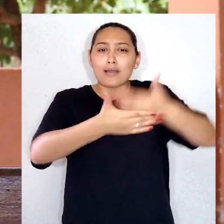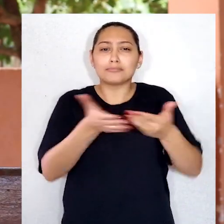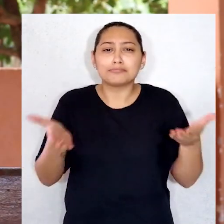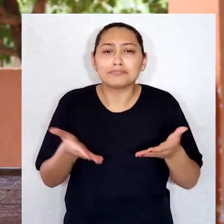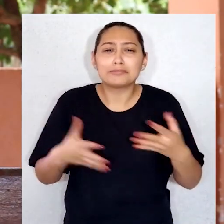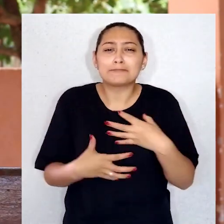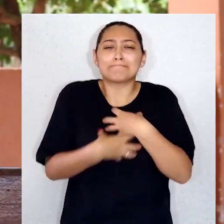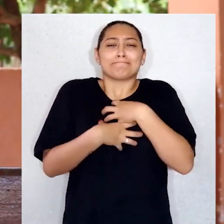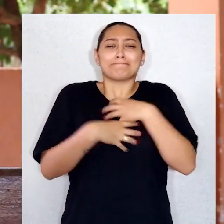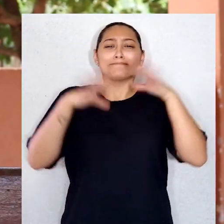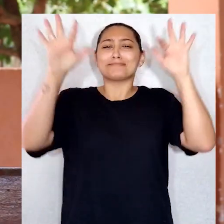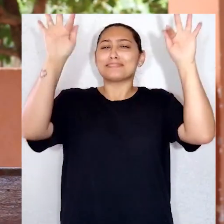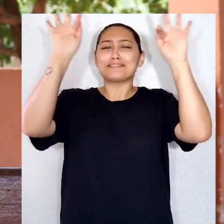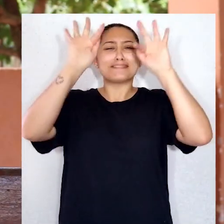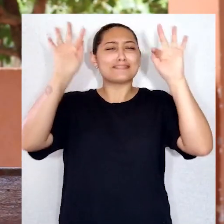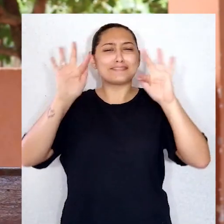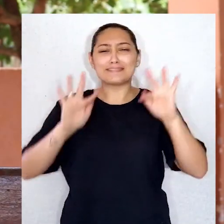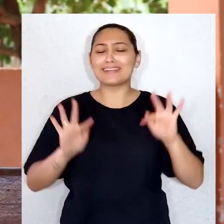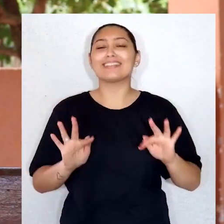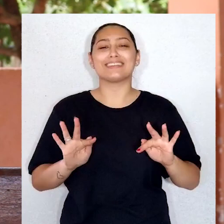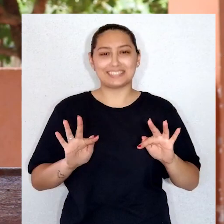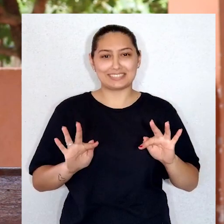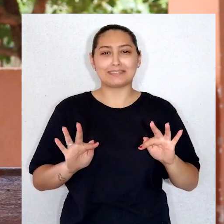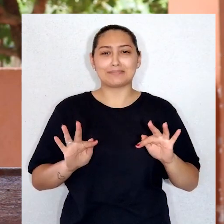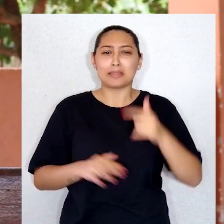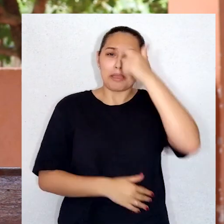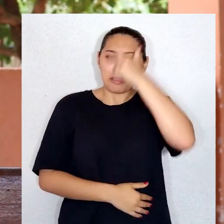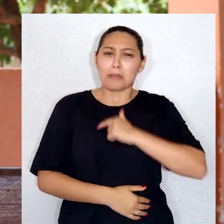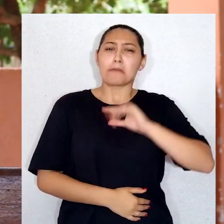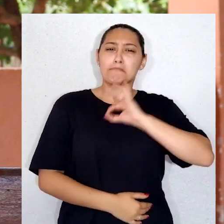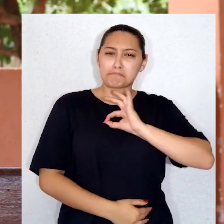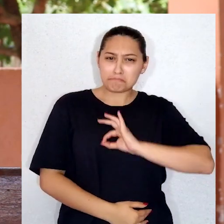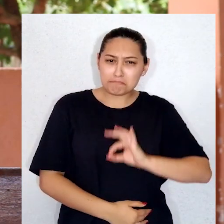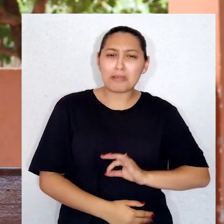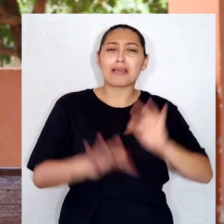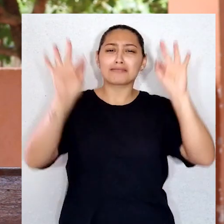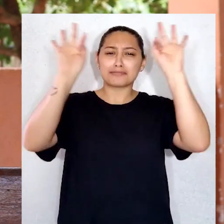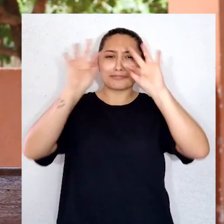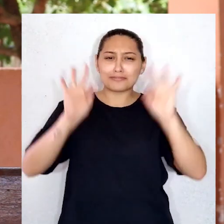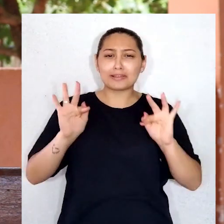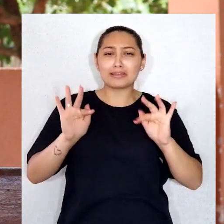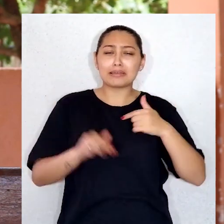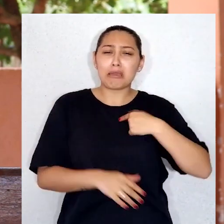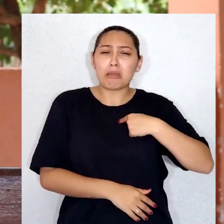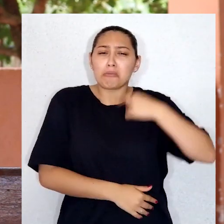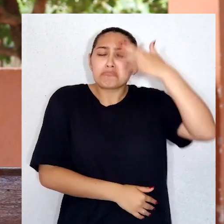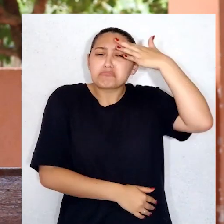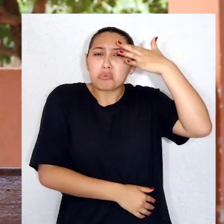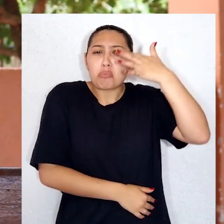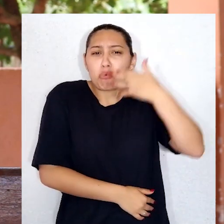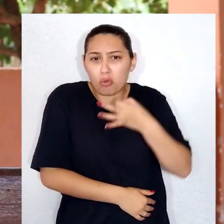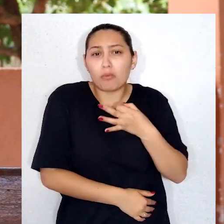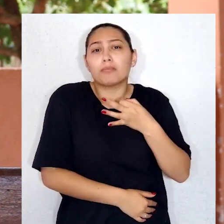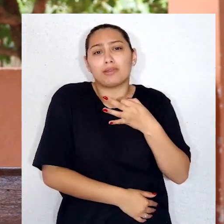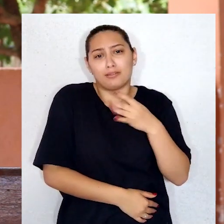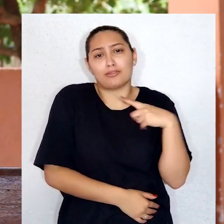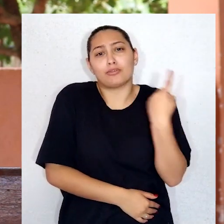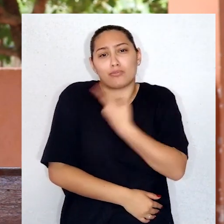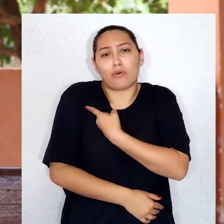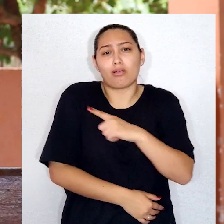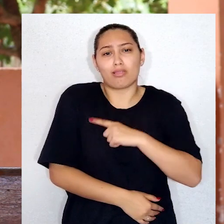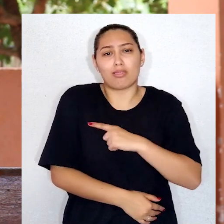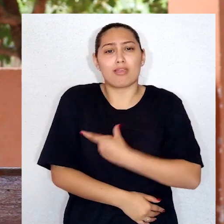muito feliz em todos os momentos da minha vida, sou um padre mesmo feliz e até nós